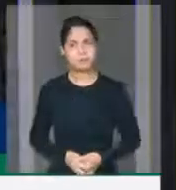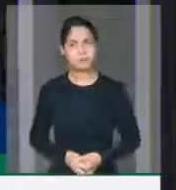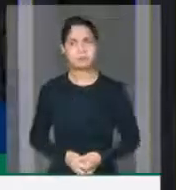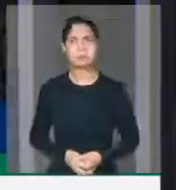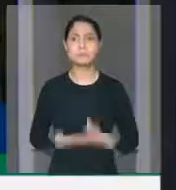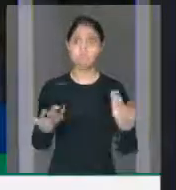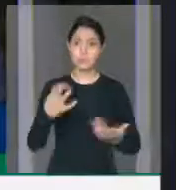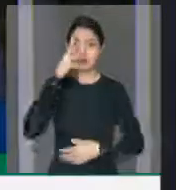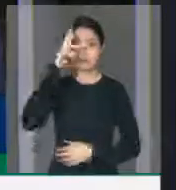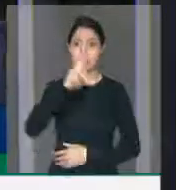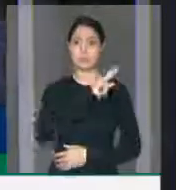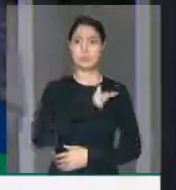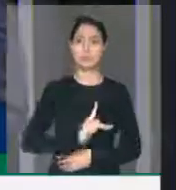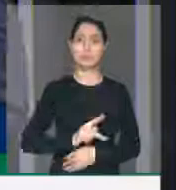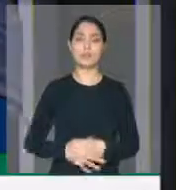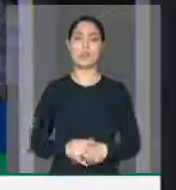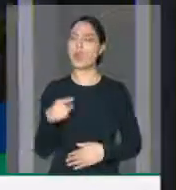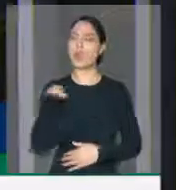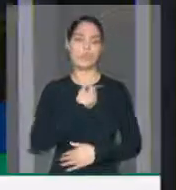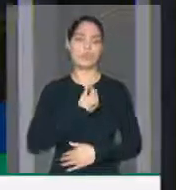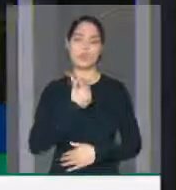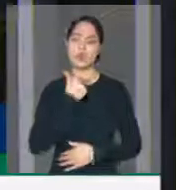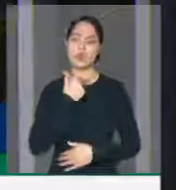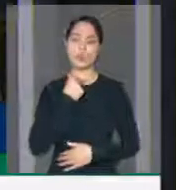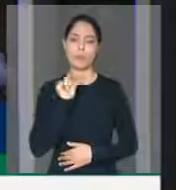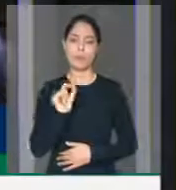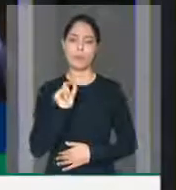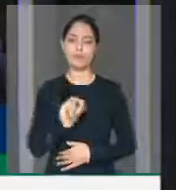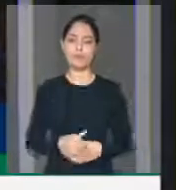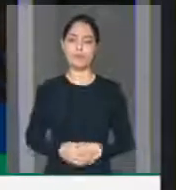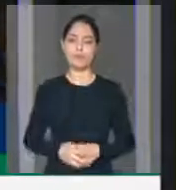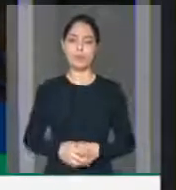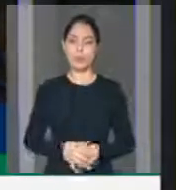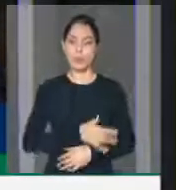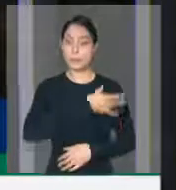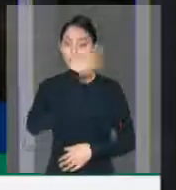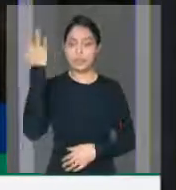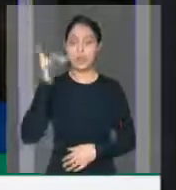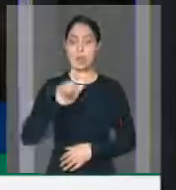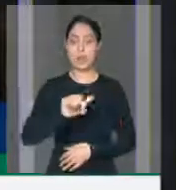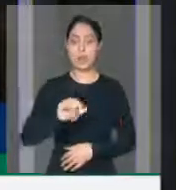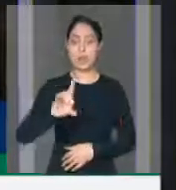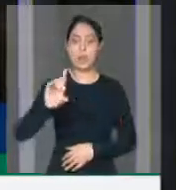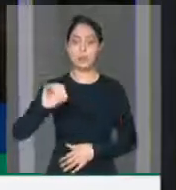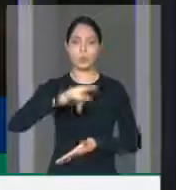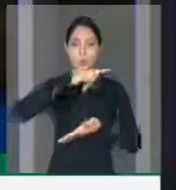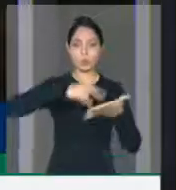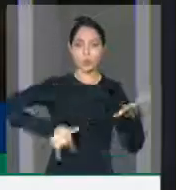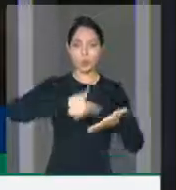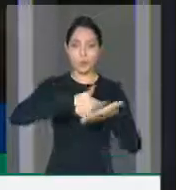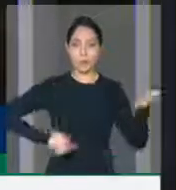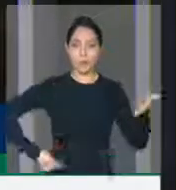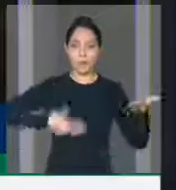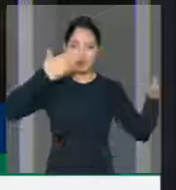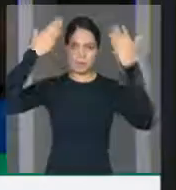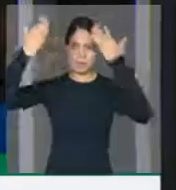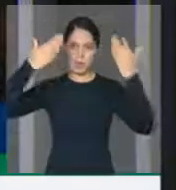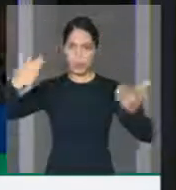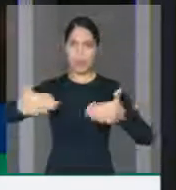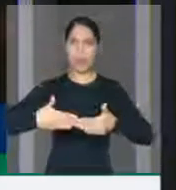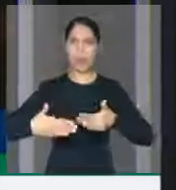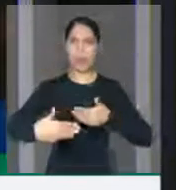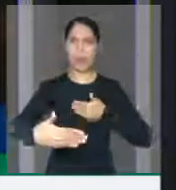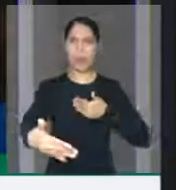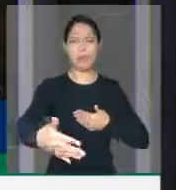Nós não podemos também imaginar que um laudo emitido por um médico, por um psicólogo, seja vitalício. Um